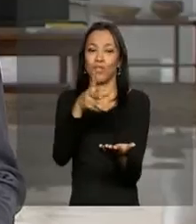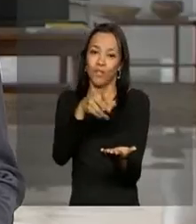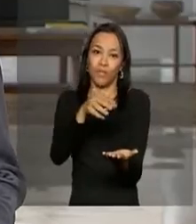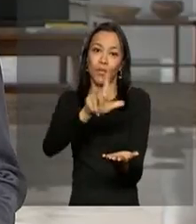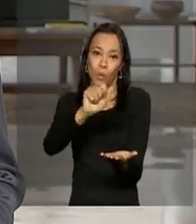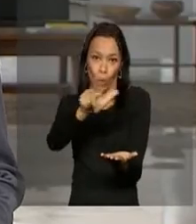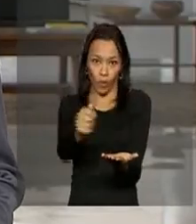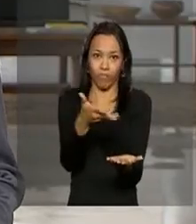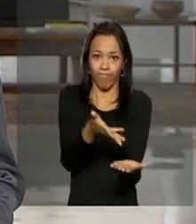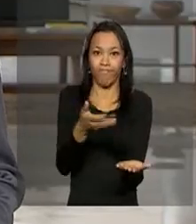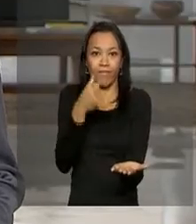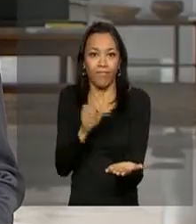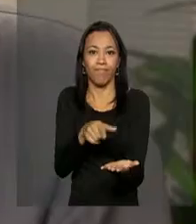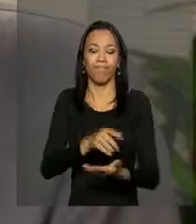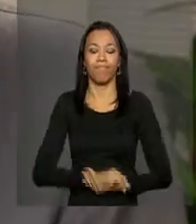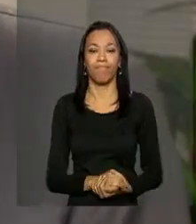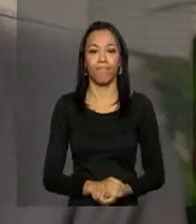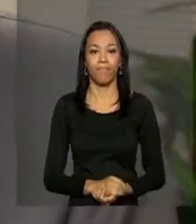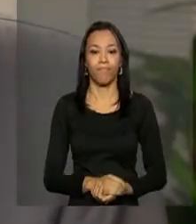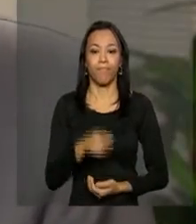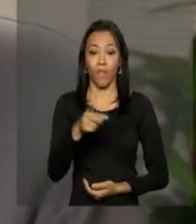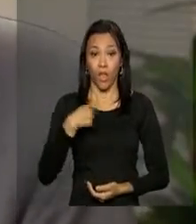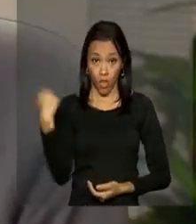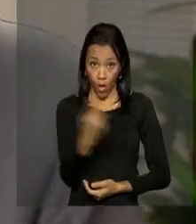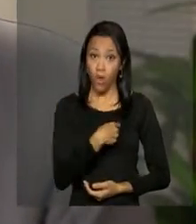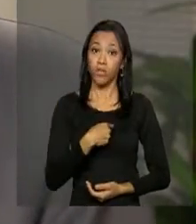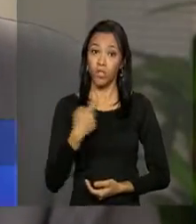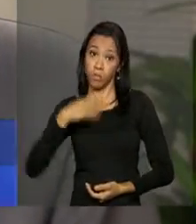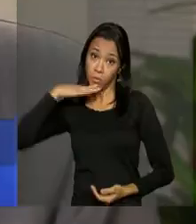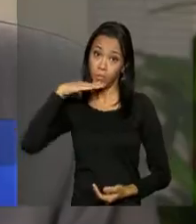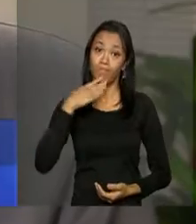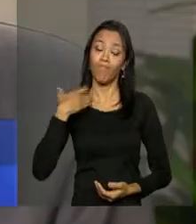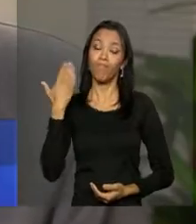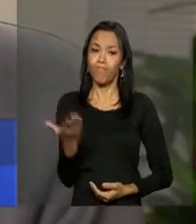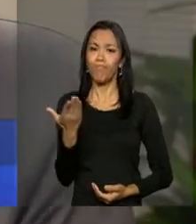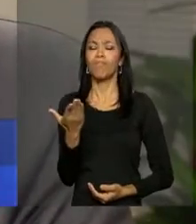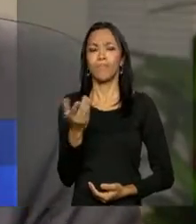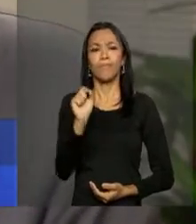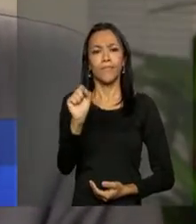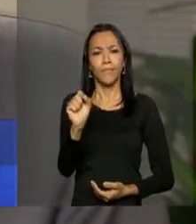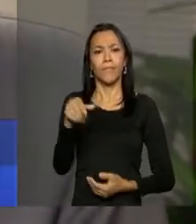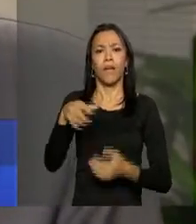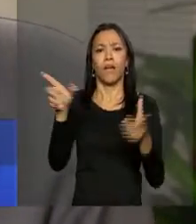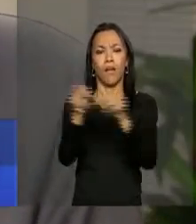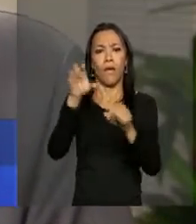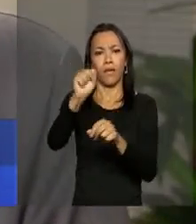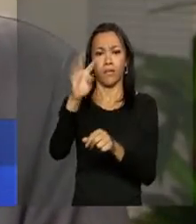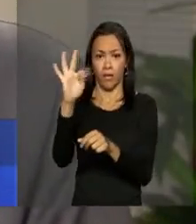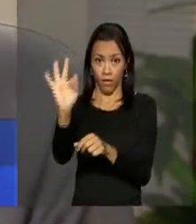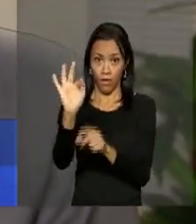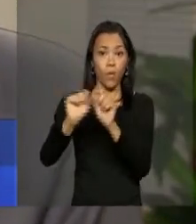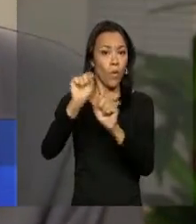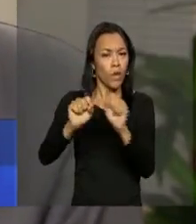da Casa Civil. Nós estamos recorrendo a essa decisão através de um agravo regimental para que nós